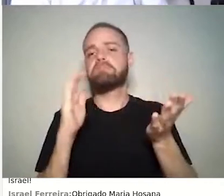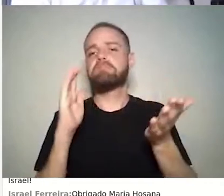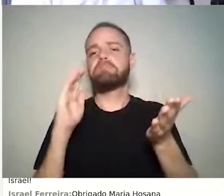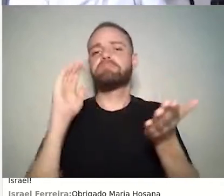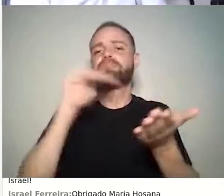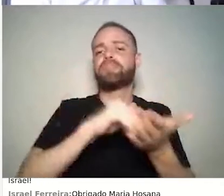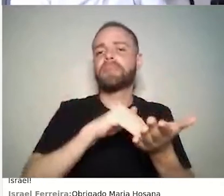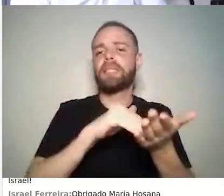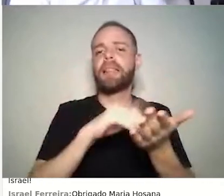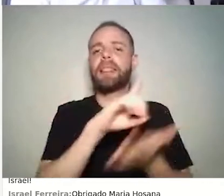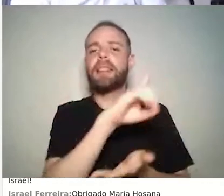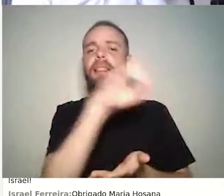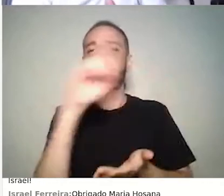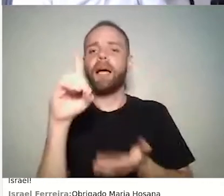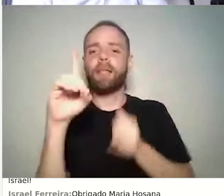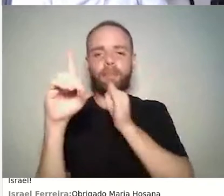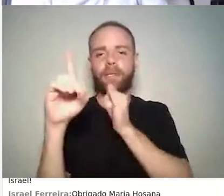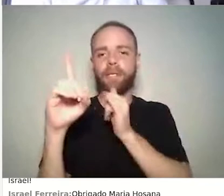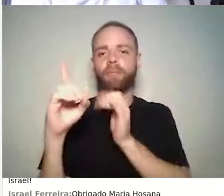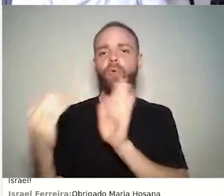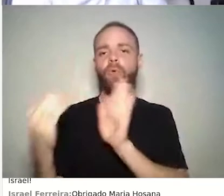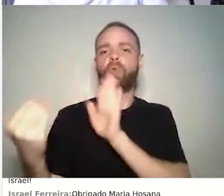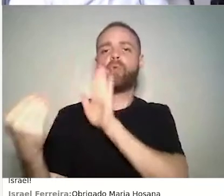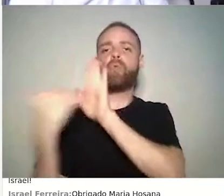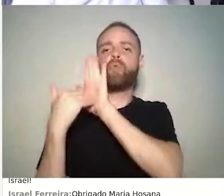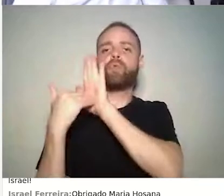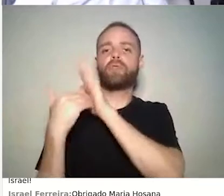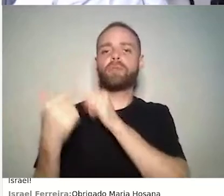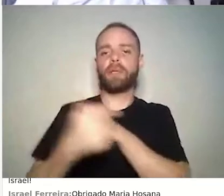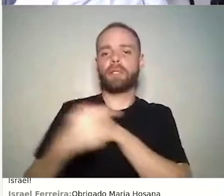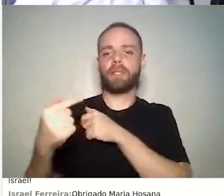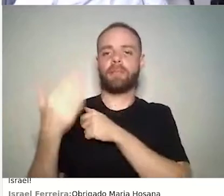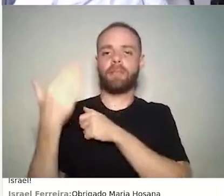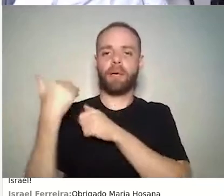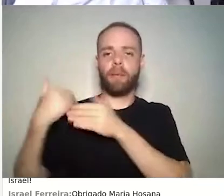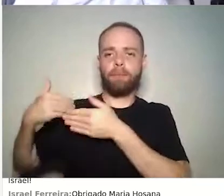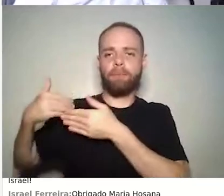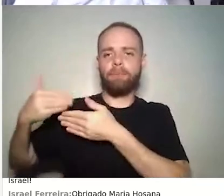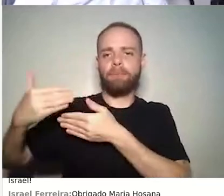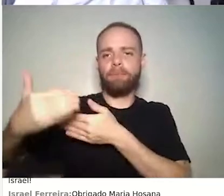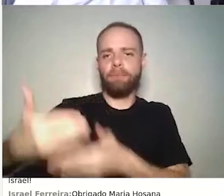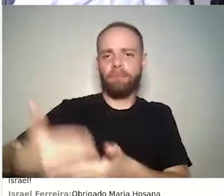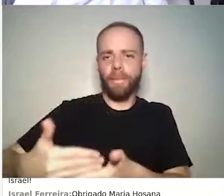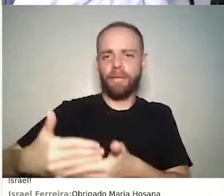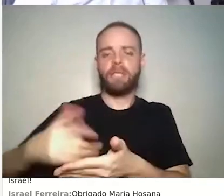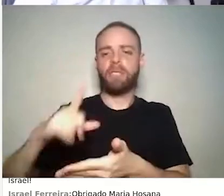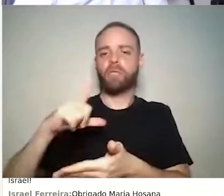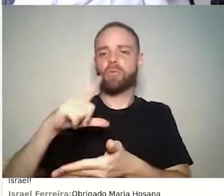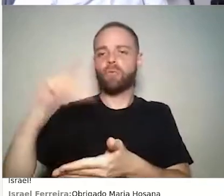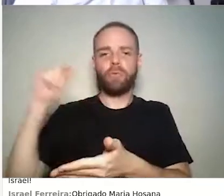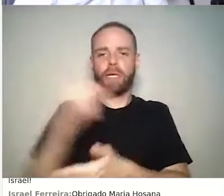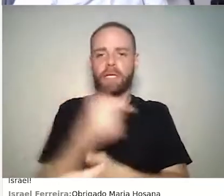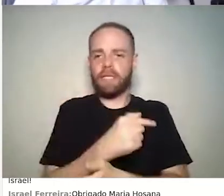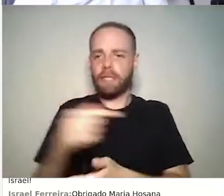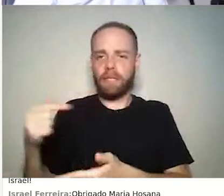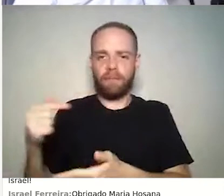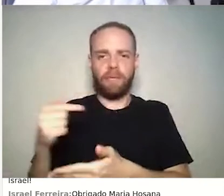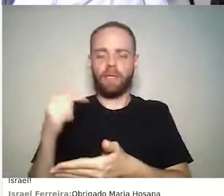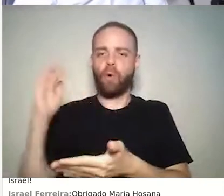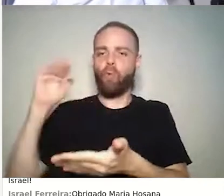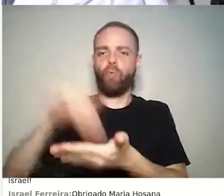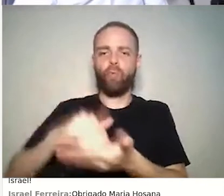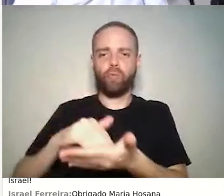escopo da última semana, eu tenho uma atividade proposta para aquela semana e quiser filtrar só a última semana, eu posso fazer isso